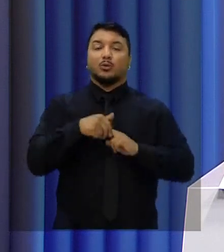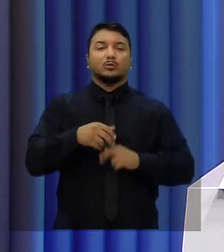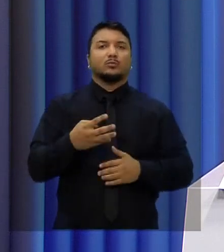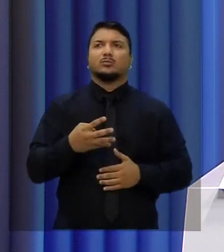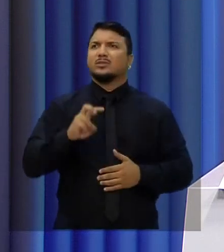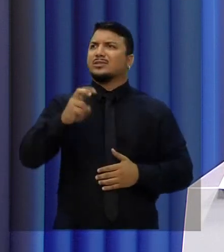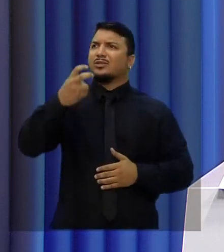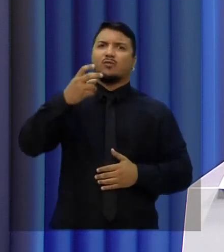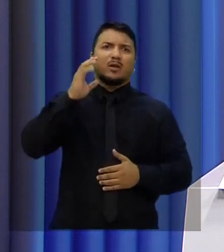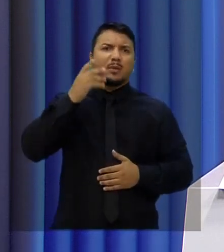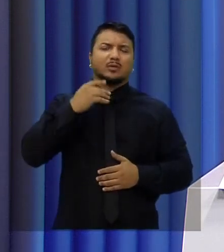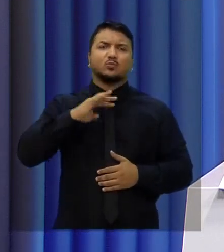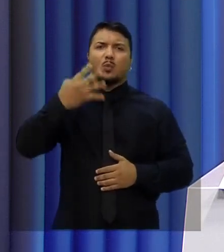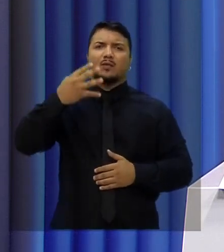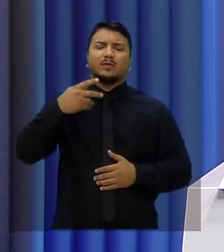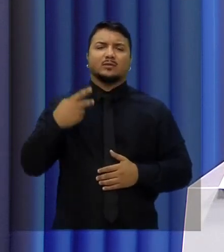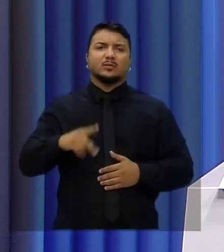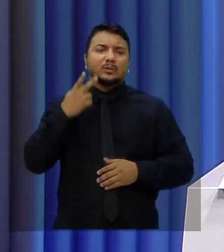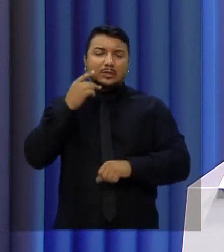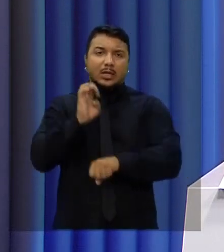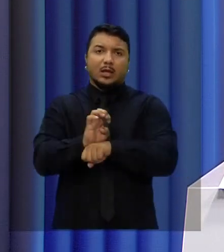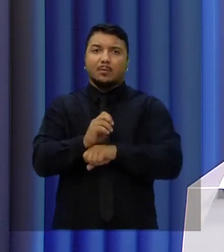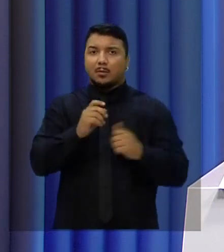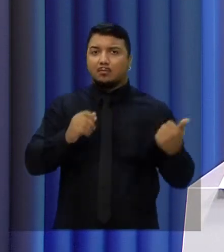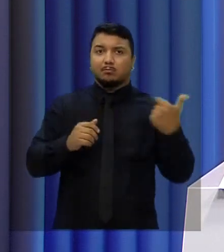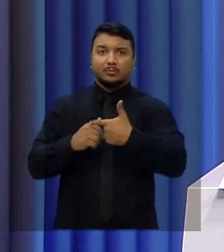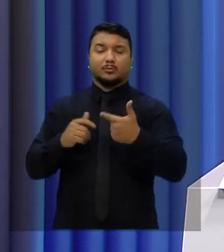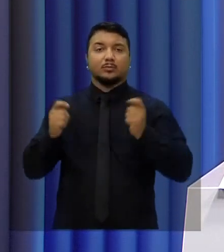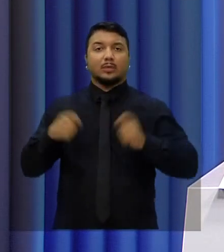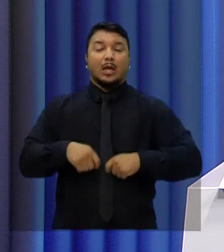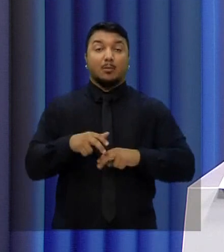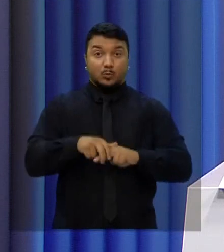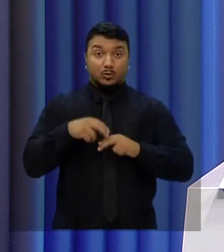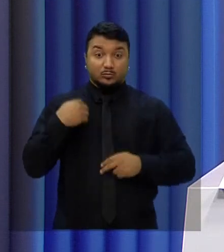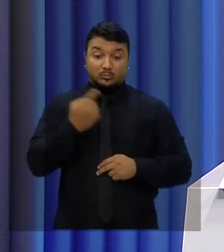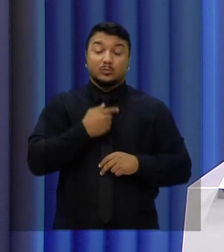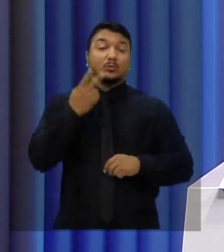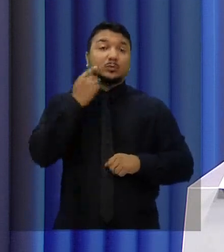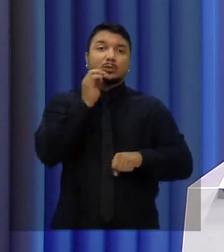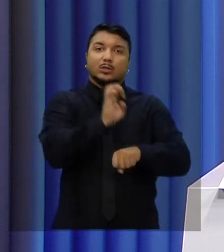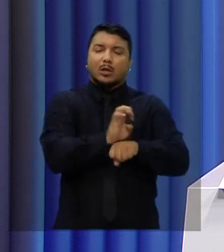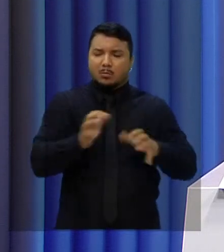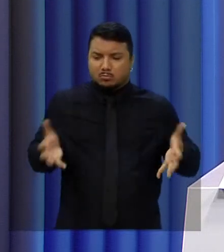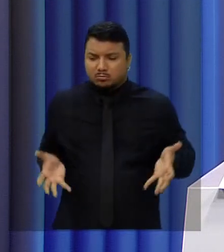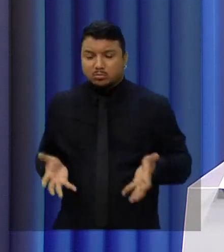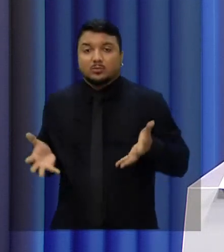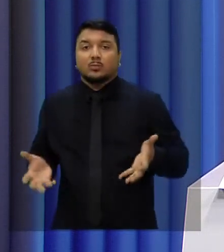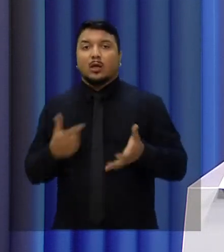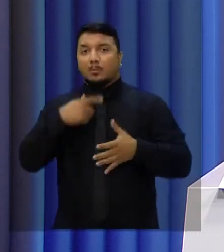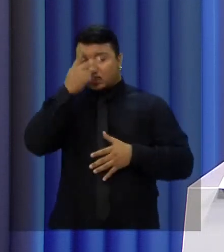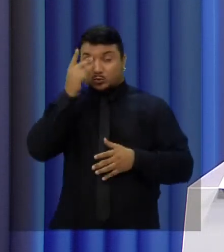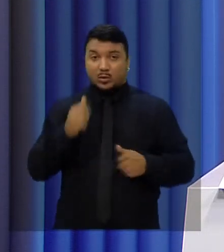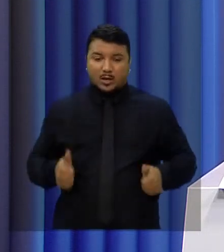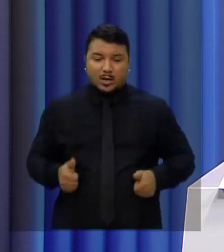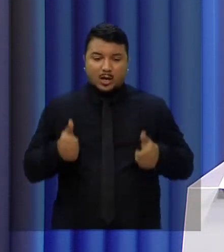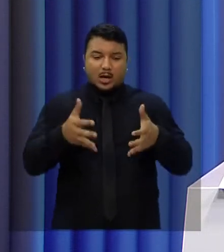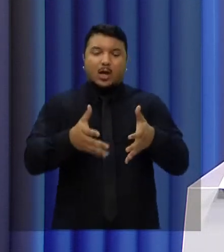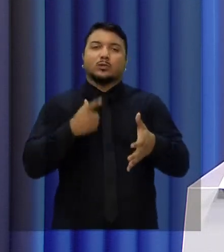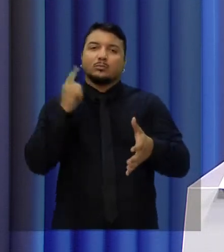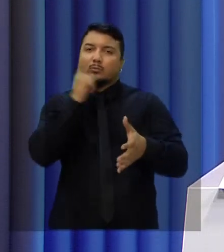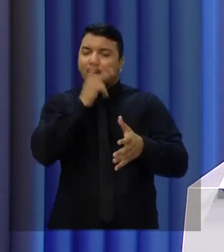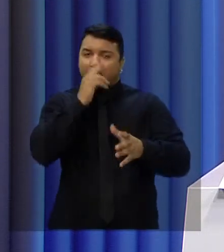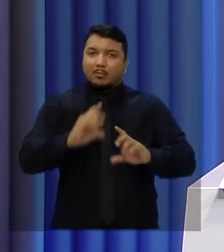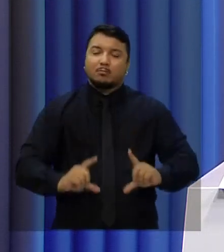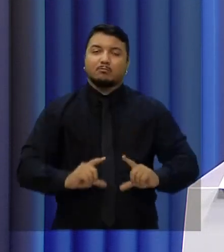cinco vezes o que o Estado do produz de energia solar. Vamos dar um incentivo, reduzir o tributo para atrair o investidor e o Estado do Ceará vai